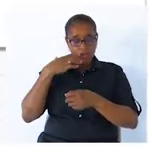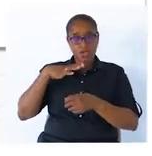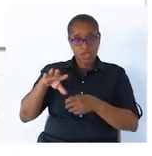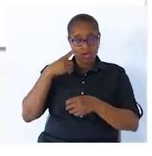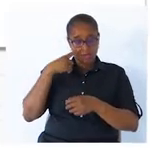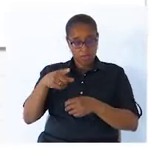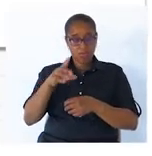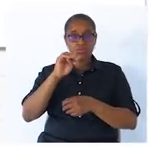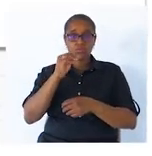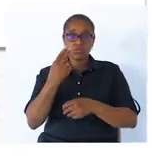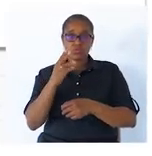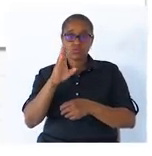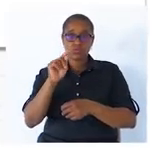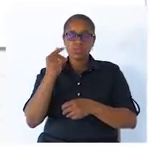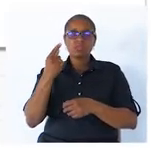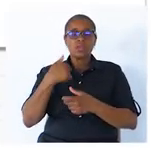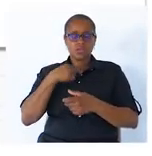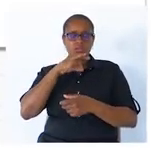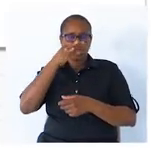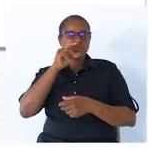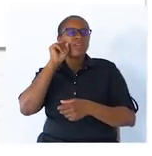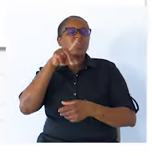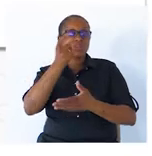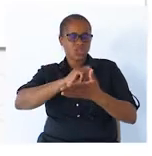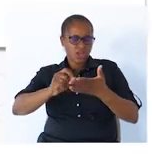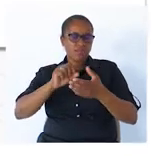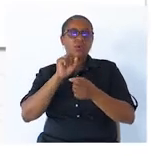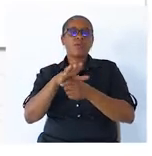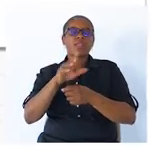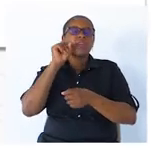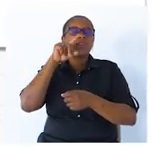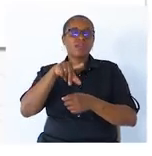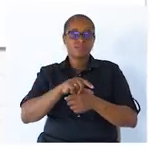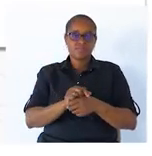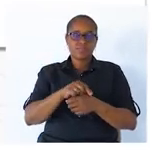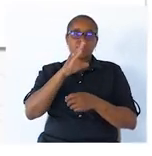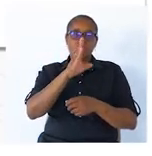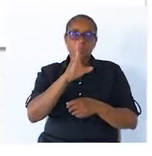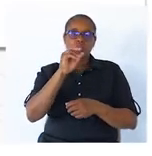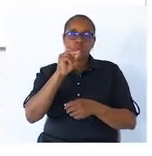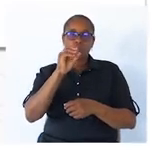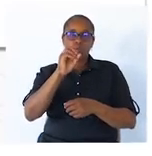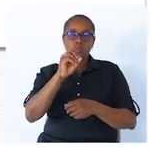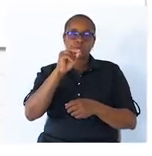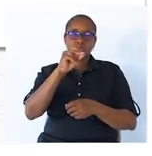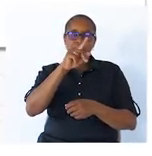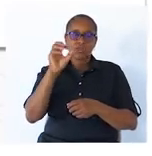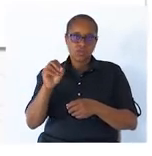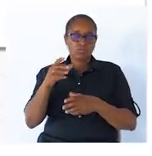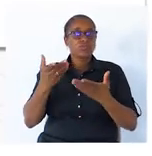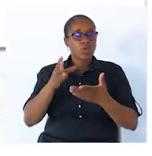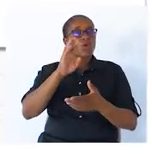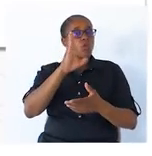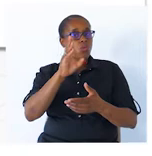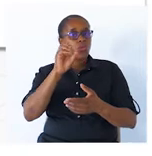o sujeito. Eu digo. Quem escreveu o e-mail? Quem? O João. Então, logo, o João é o